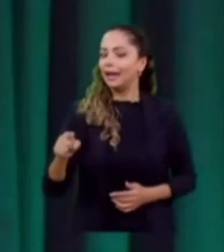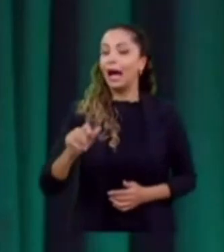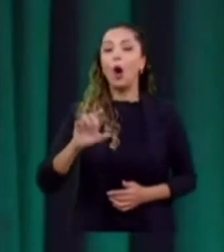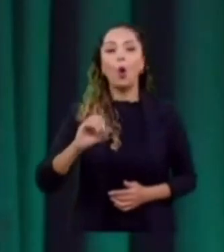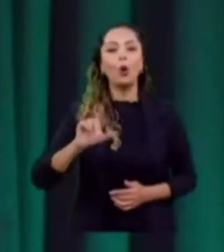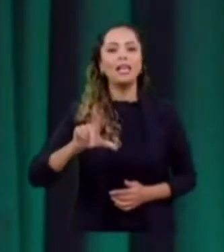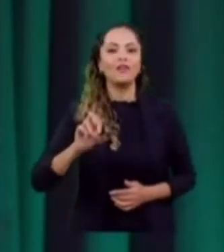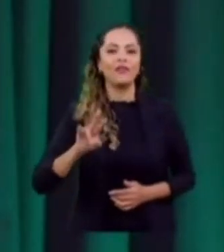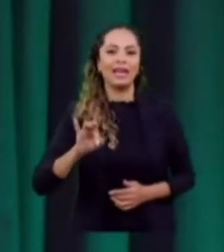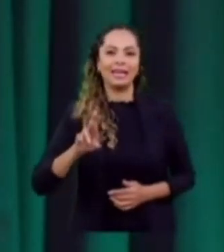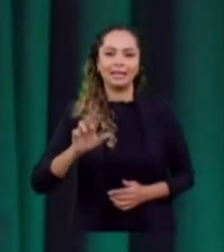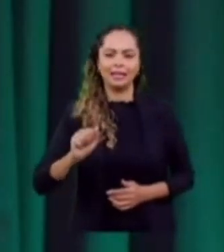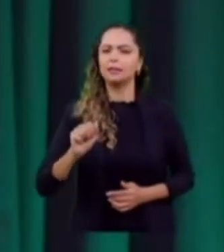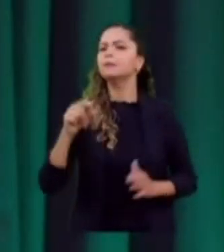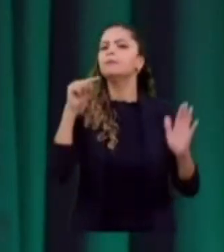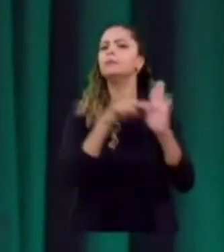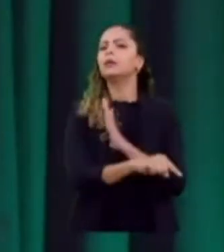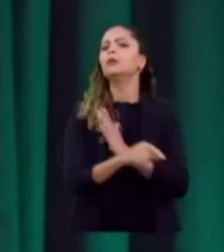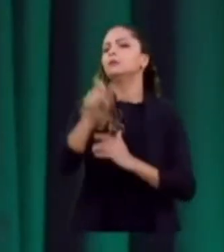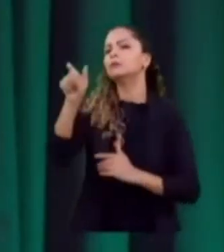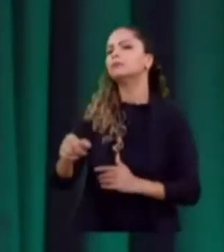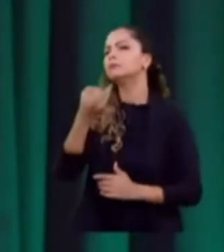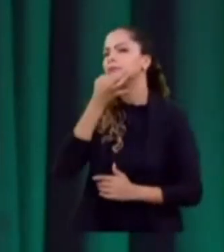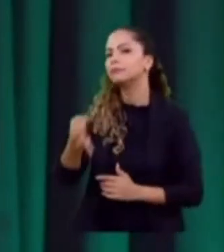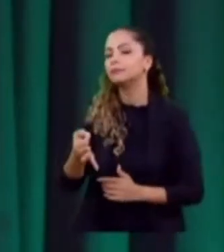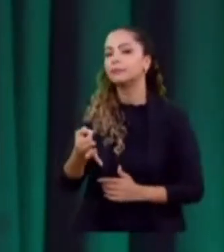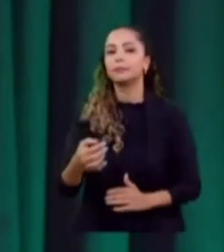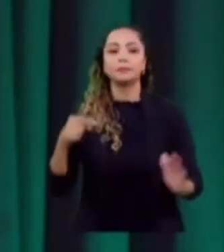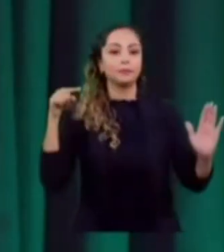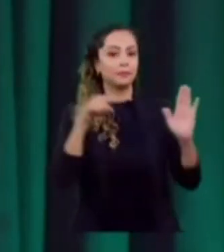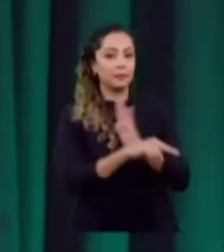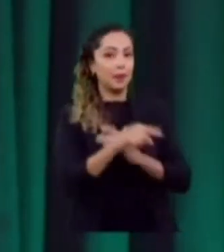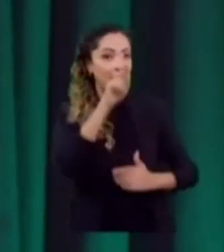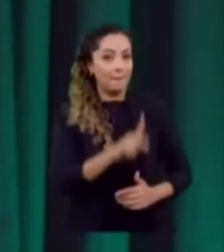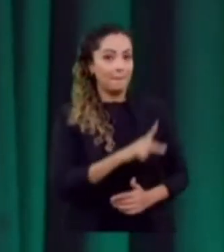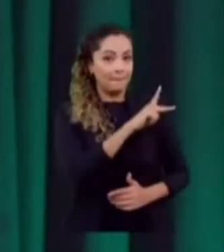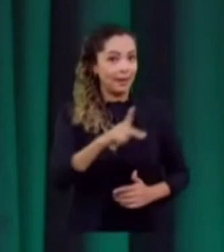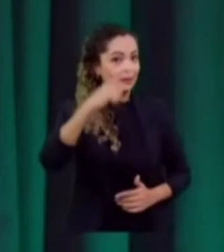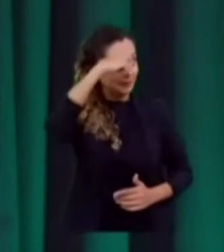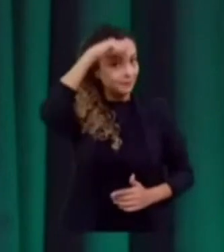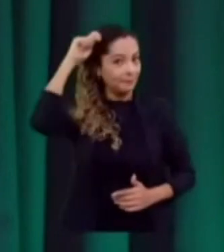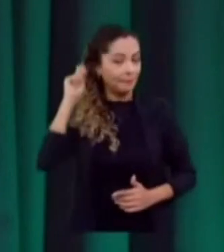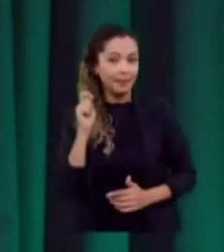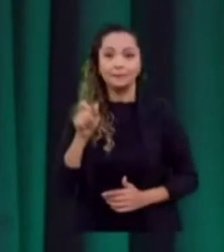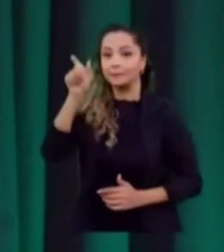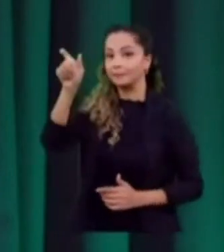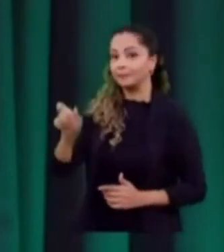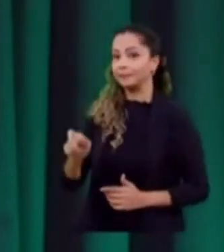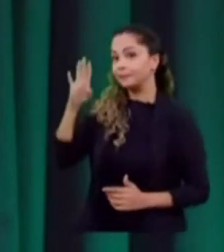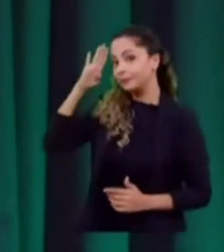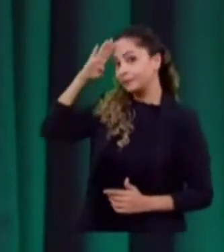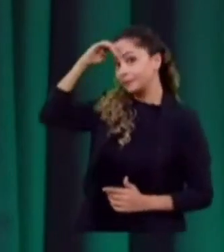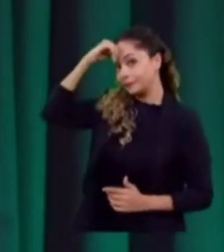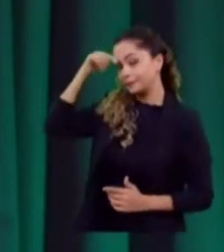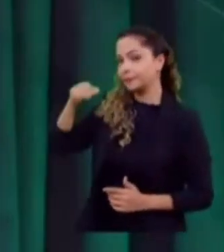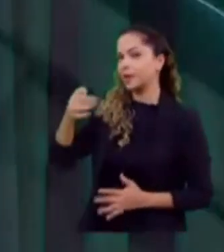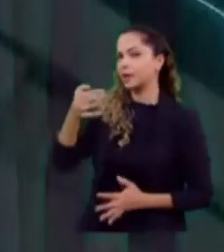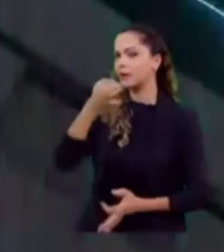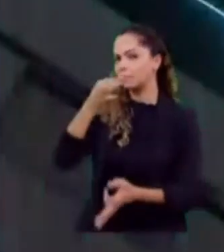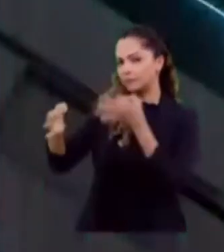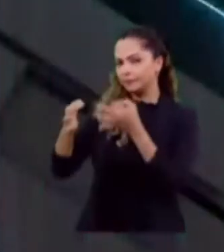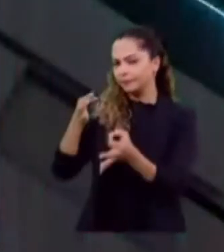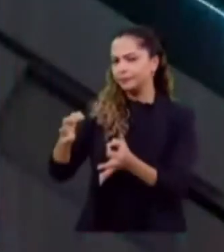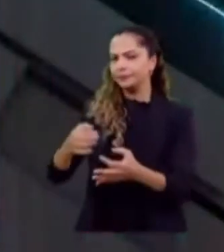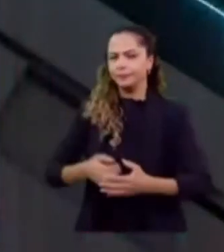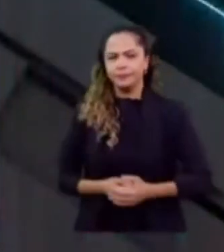Olá, boa noite a todos. Minha pergunta vai para Padre Kelman com o comentário de Felipe Dávila. Candidato, o senhor só está sentado